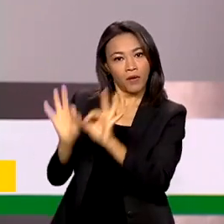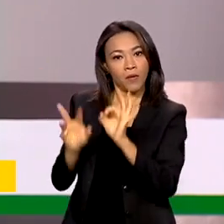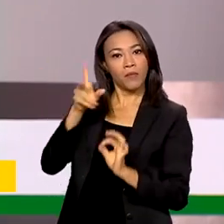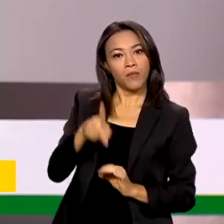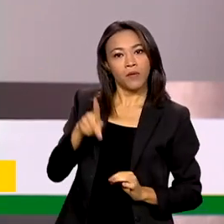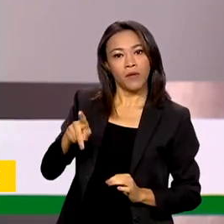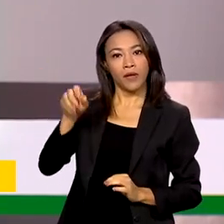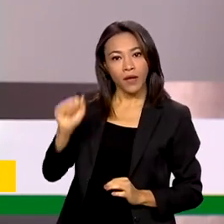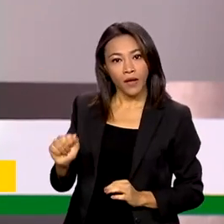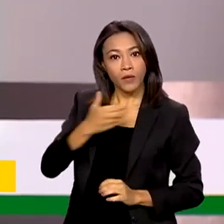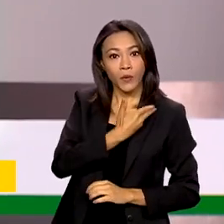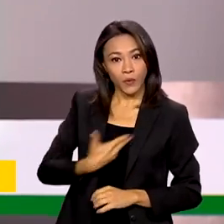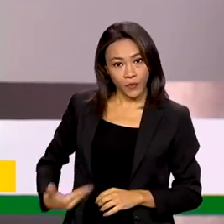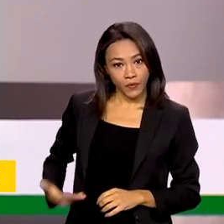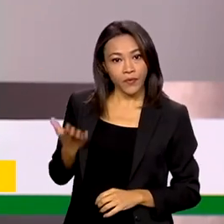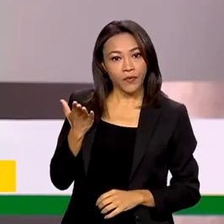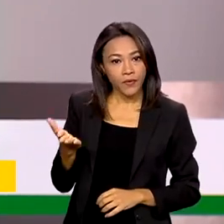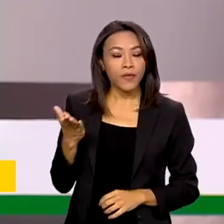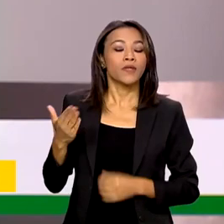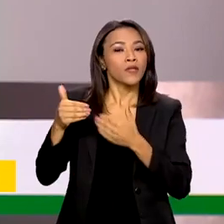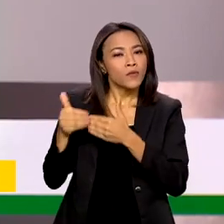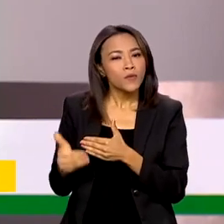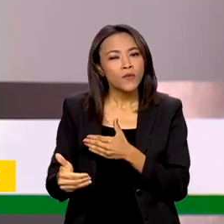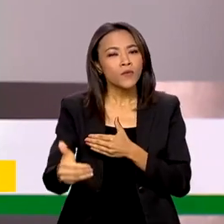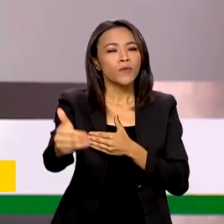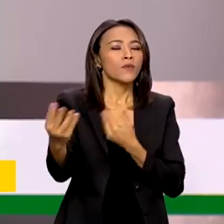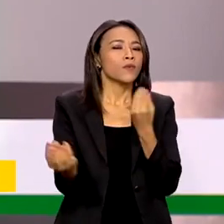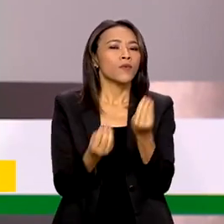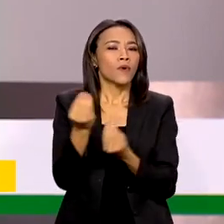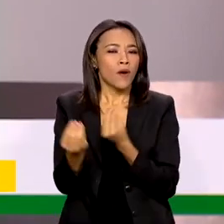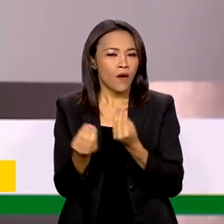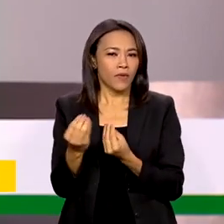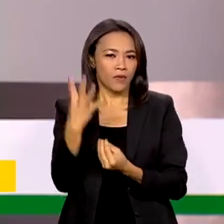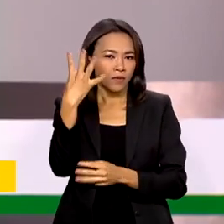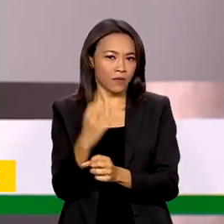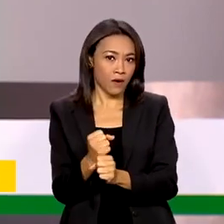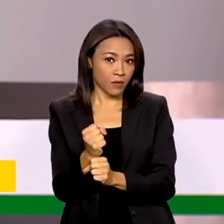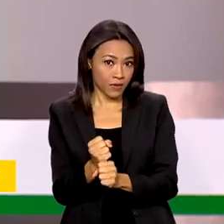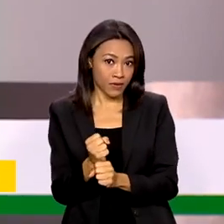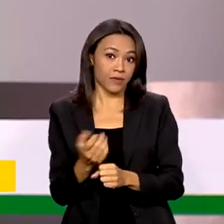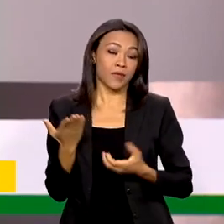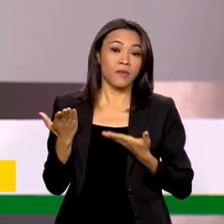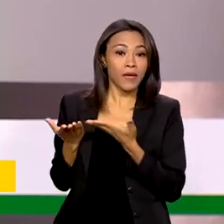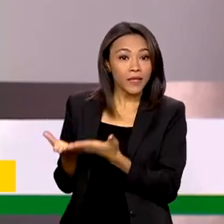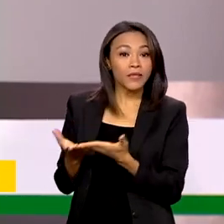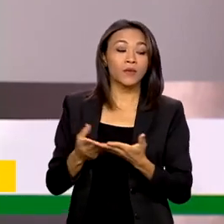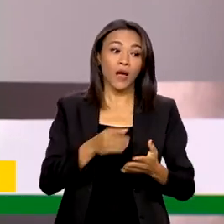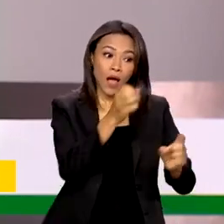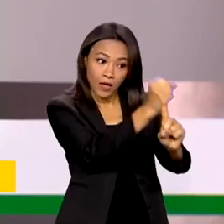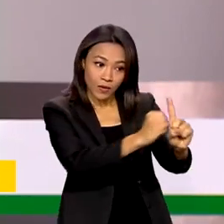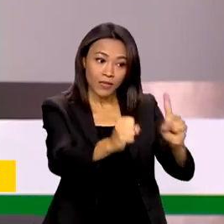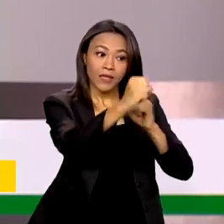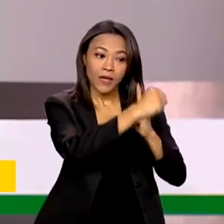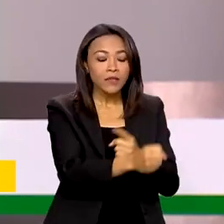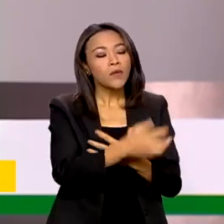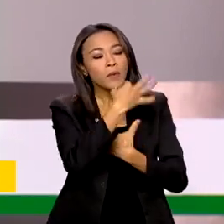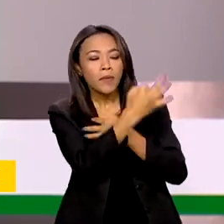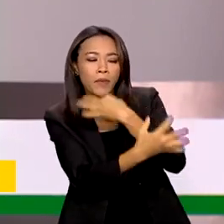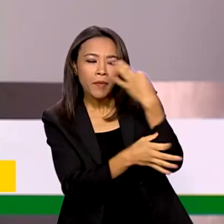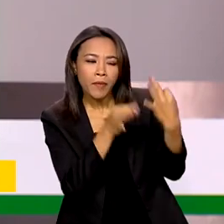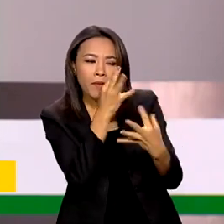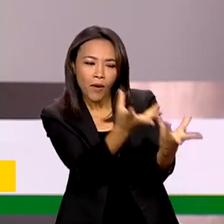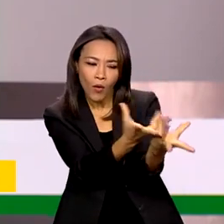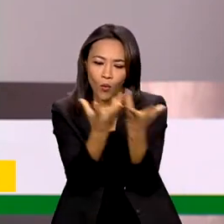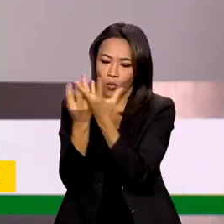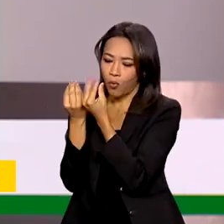define as prioridades do país para os próximos quatro anos. E para essa definição, a sociedade vai ser ouvida. Este é o